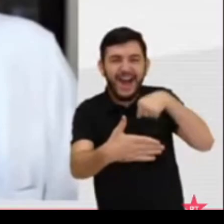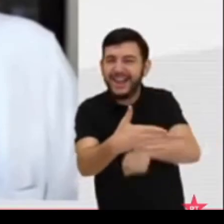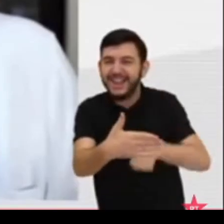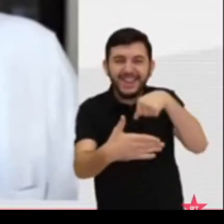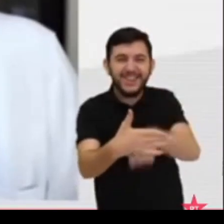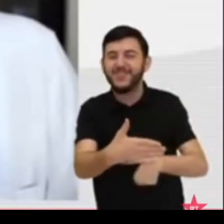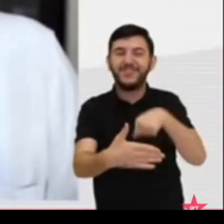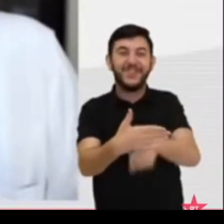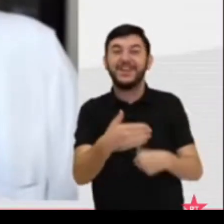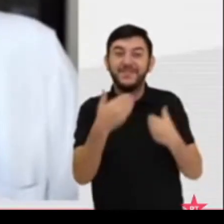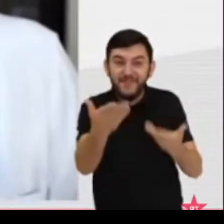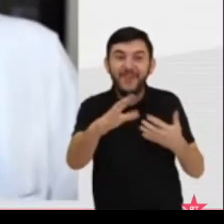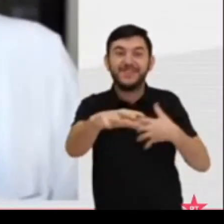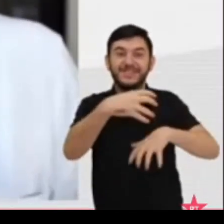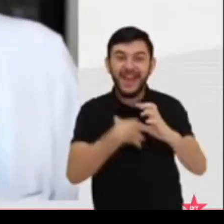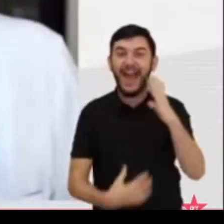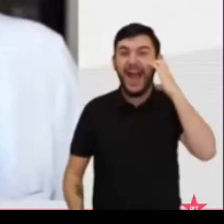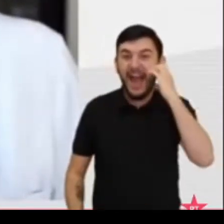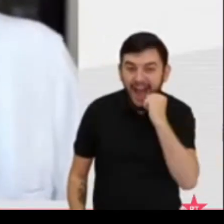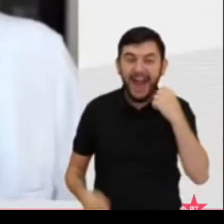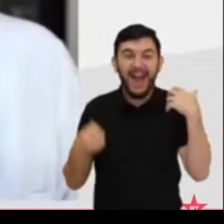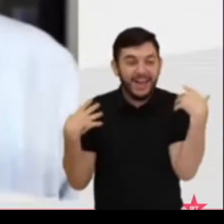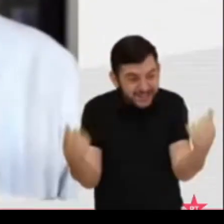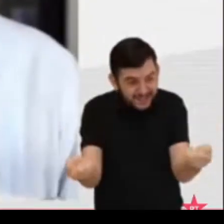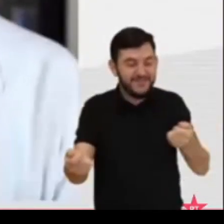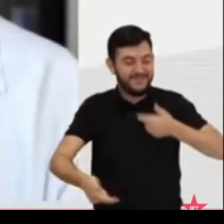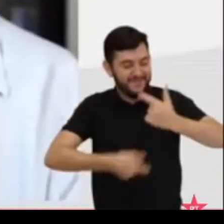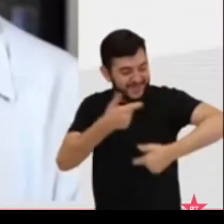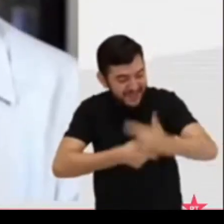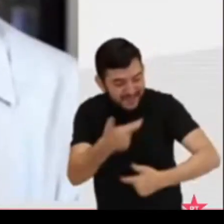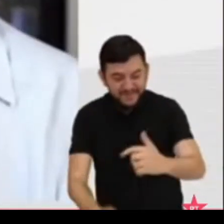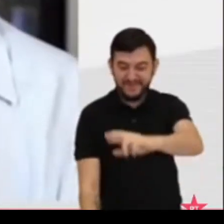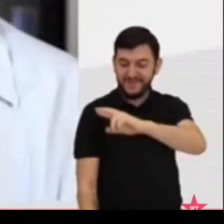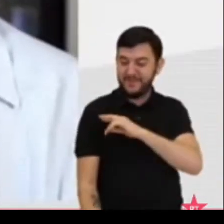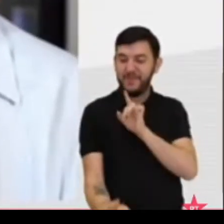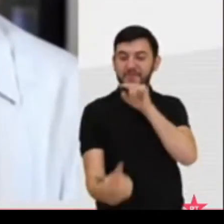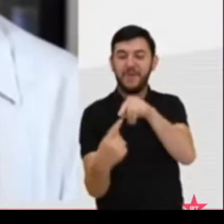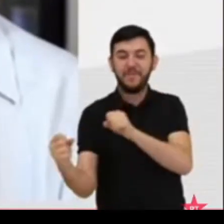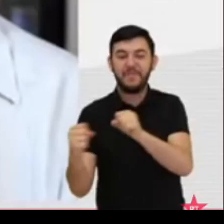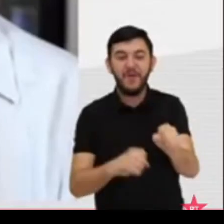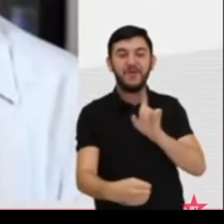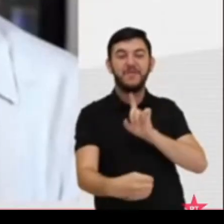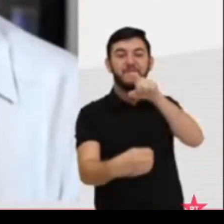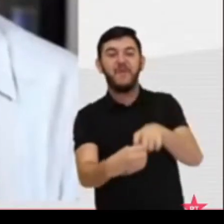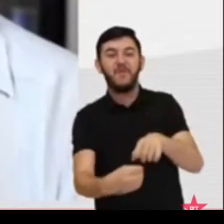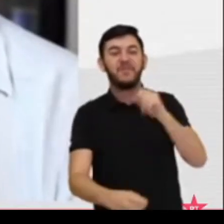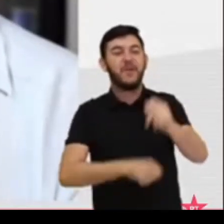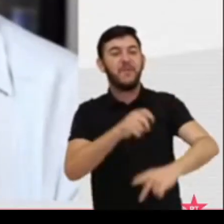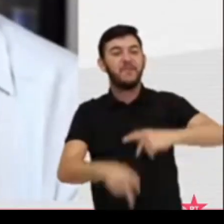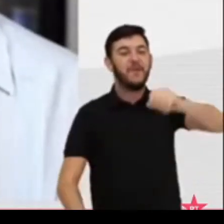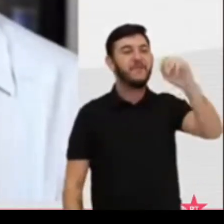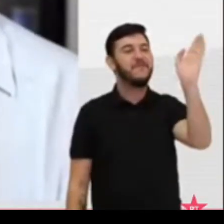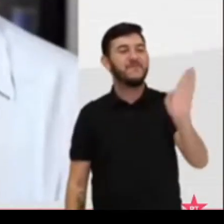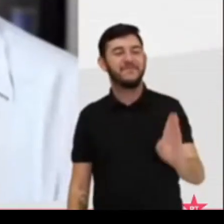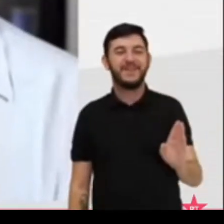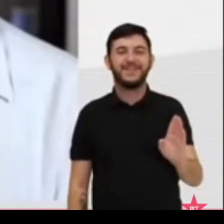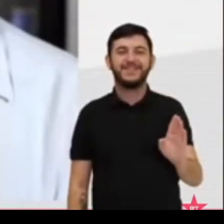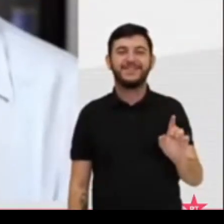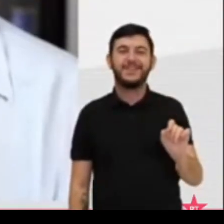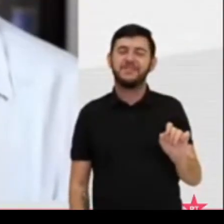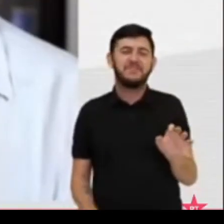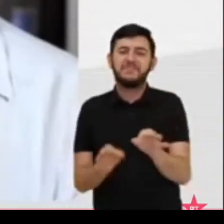causa, para que juntos a gente possa devolver ao povo brasileiro o simples direito